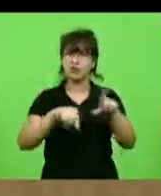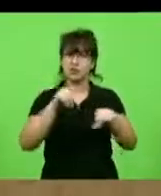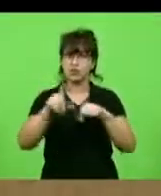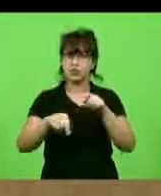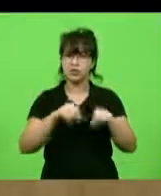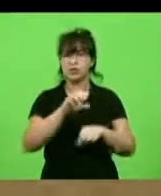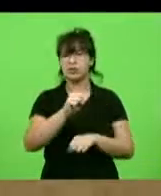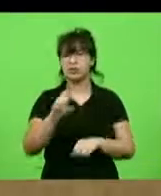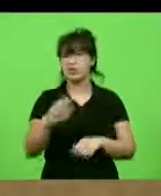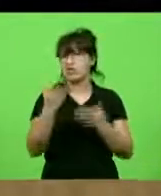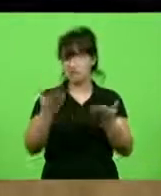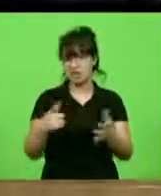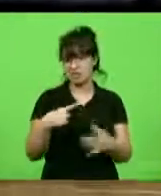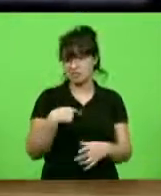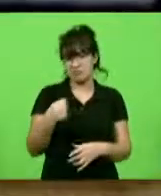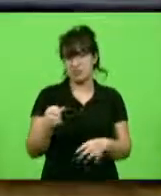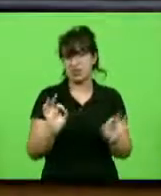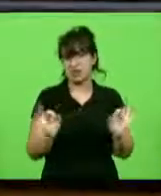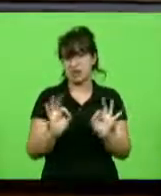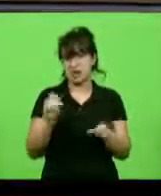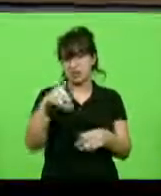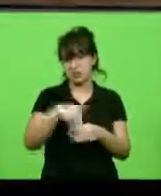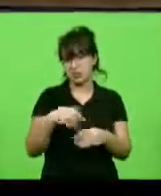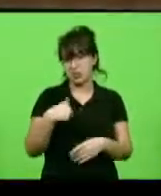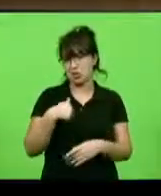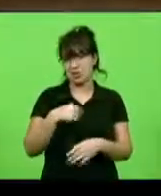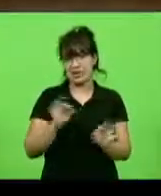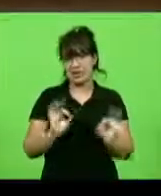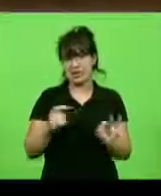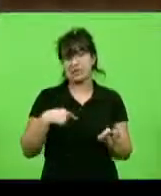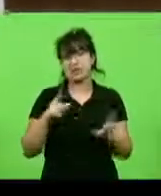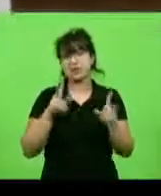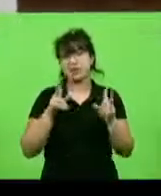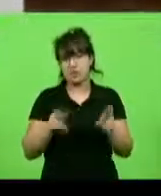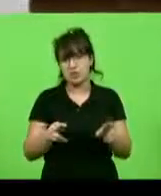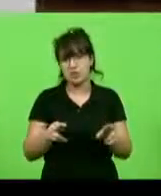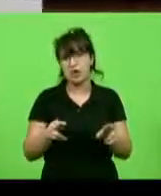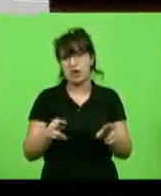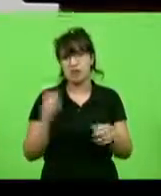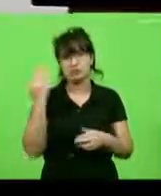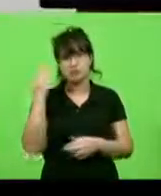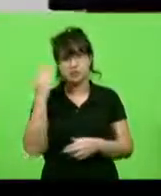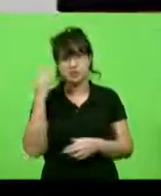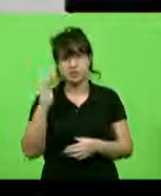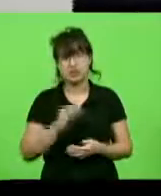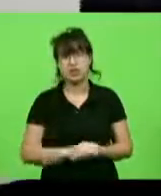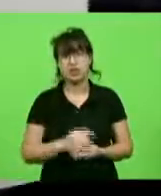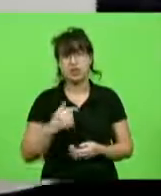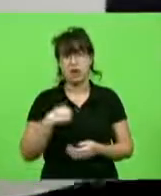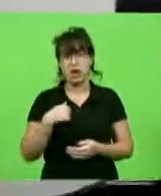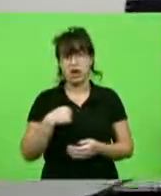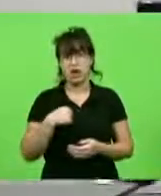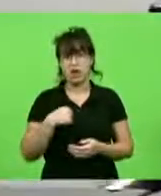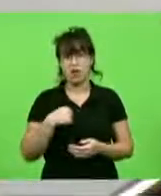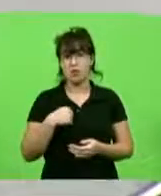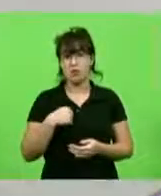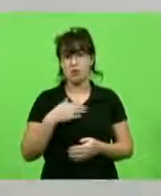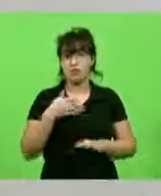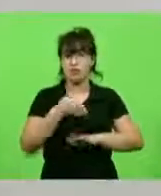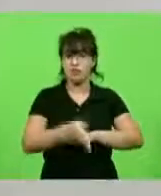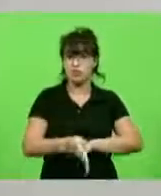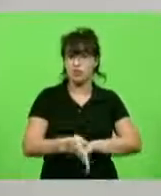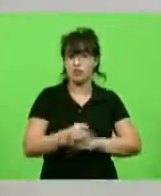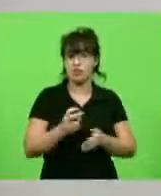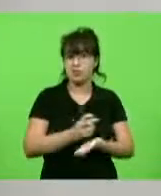não votou em mim, mas que compartilha dos mesmos ideais. Eu estive muito envolvida no último processo de